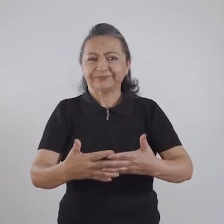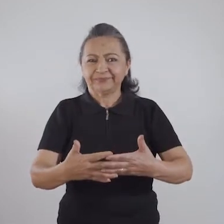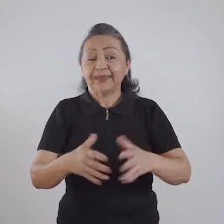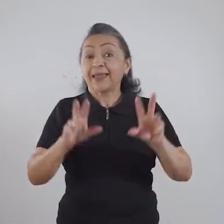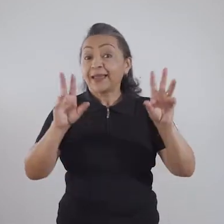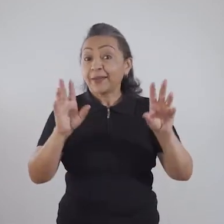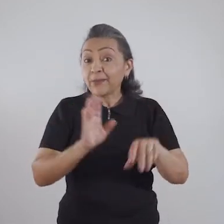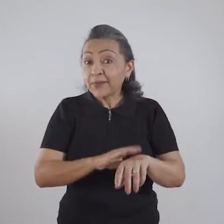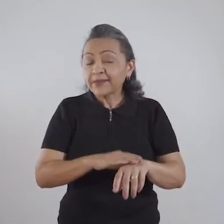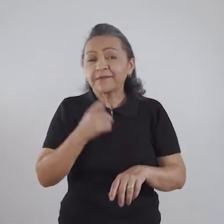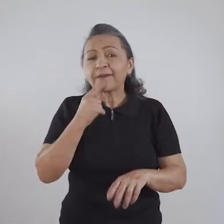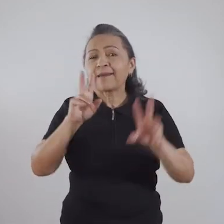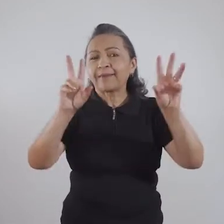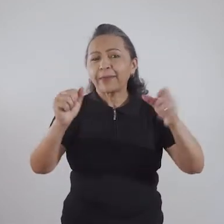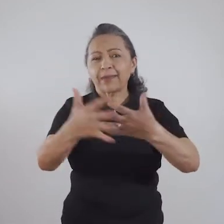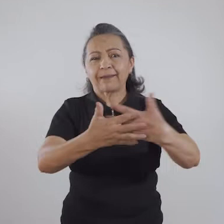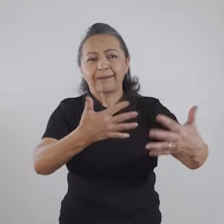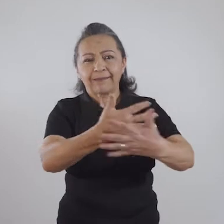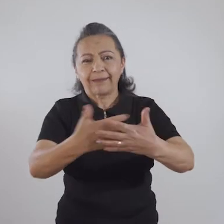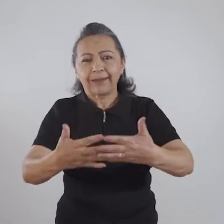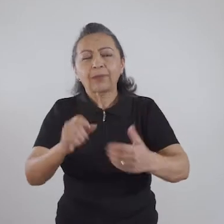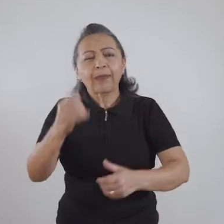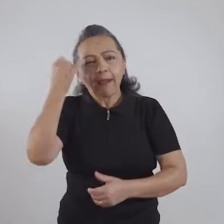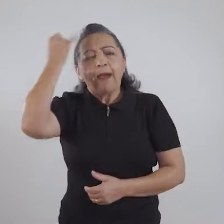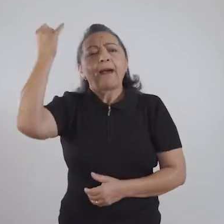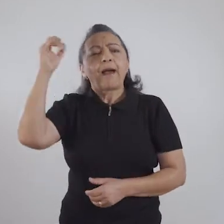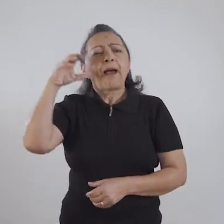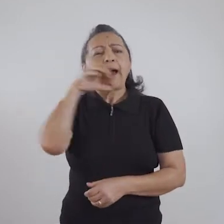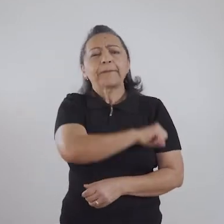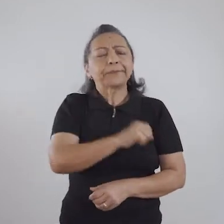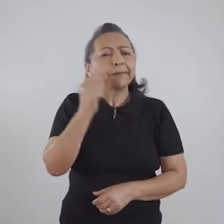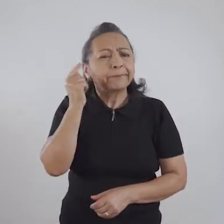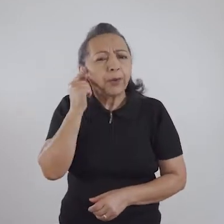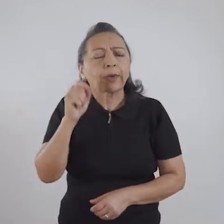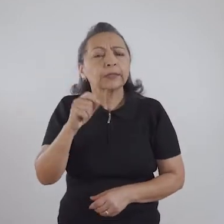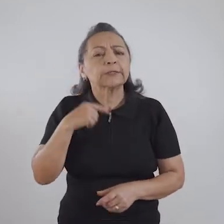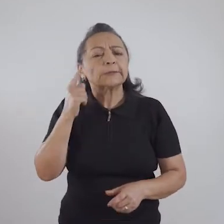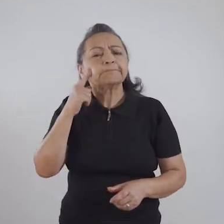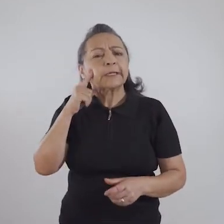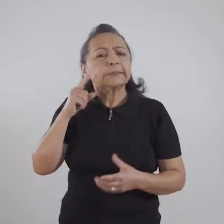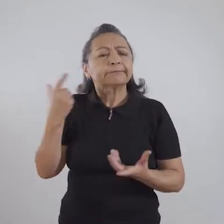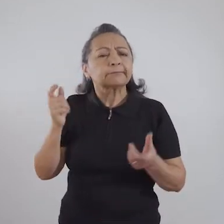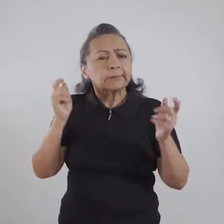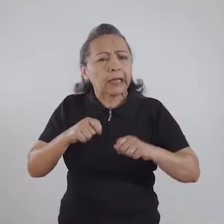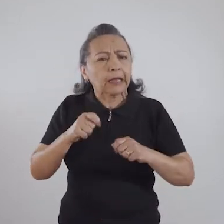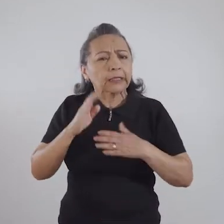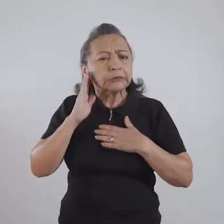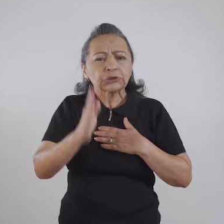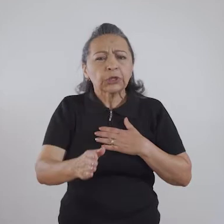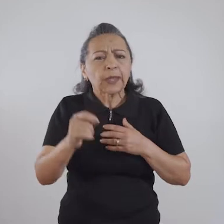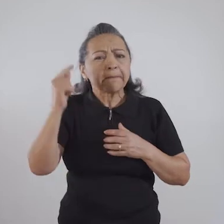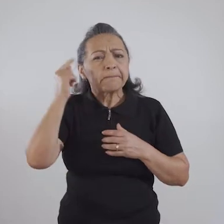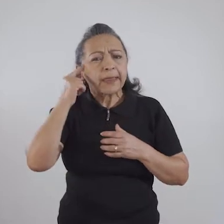sexualidade, a ideia que vem de imediato, que a gente faz uma ligação quase que direta, é pensar em ato sexual,